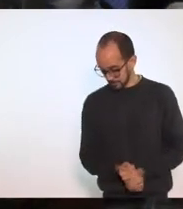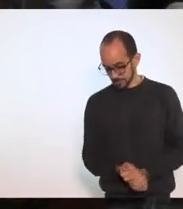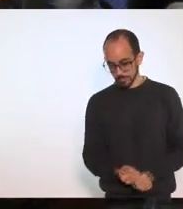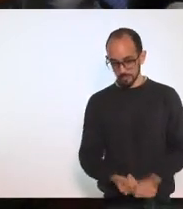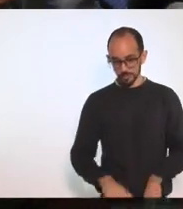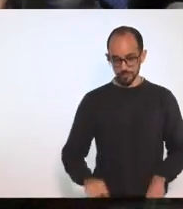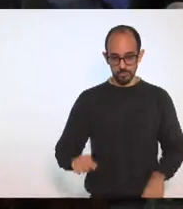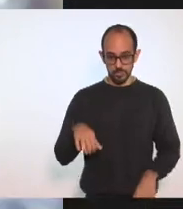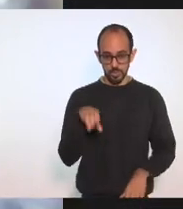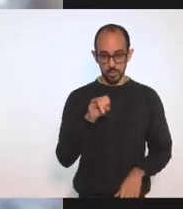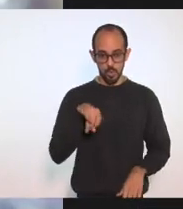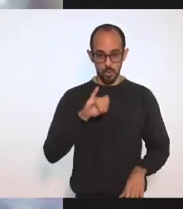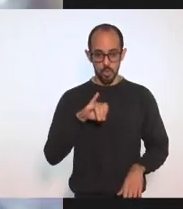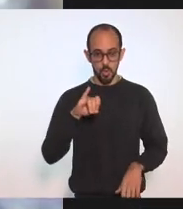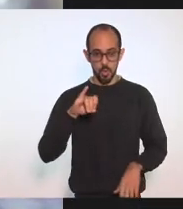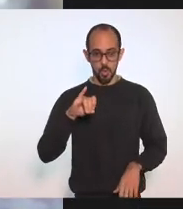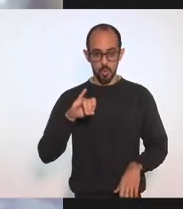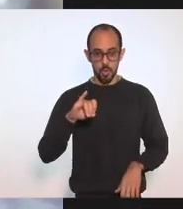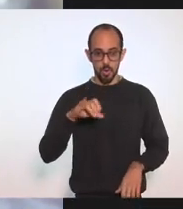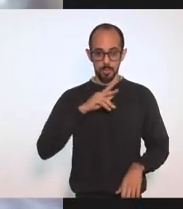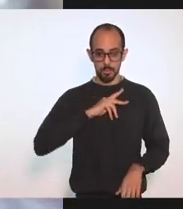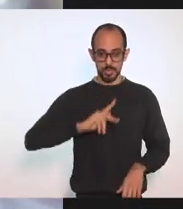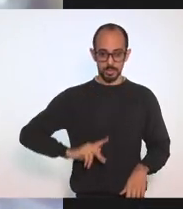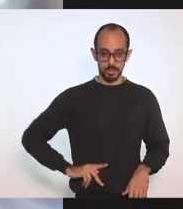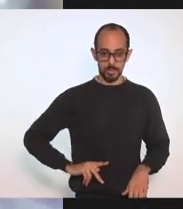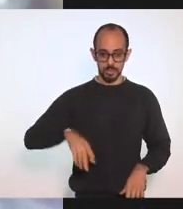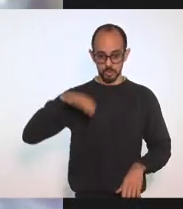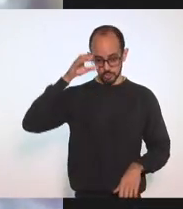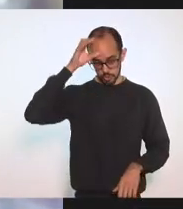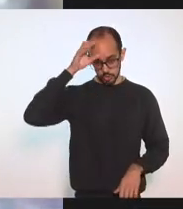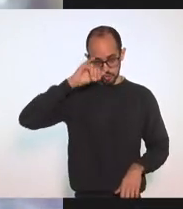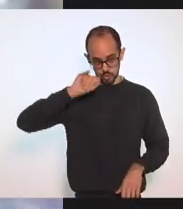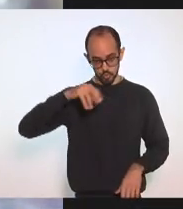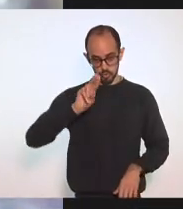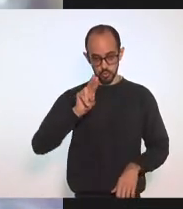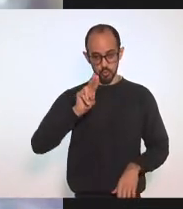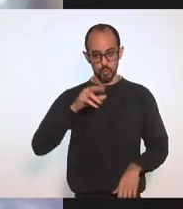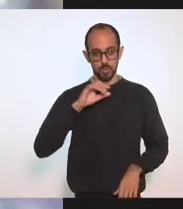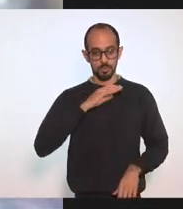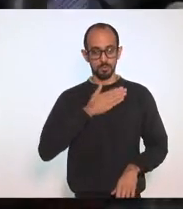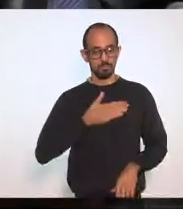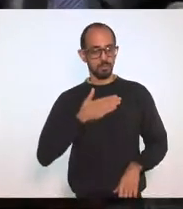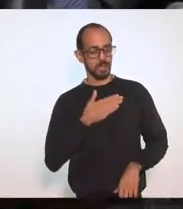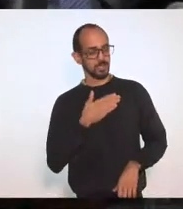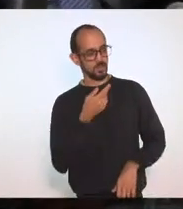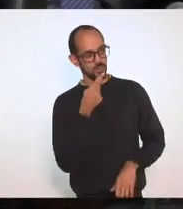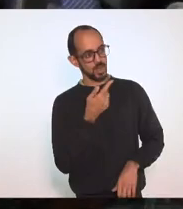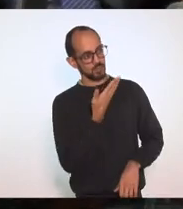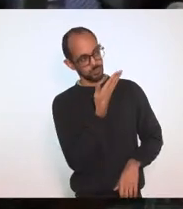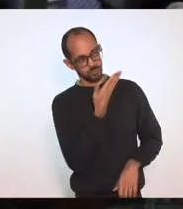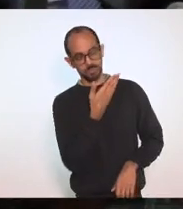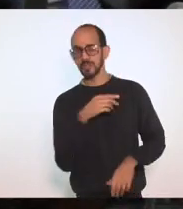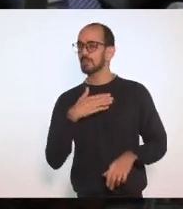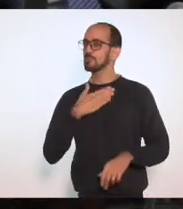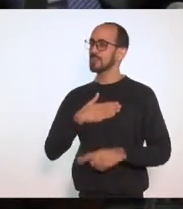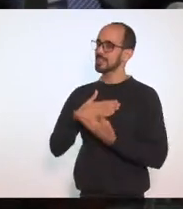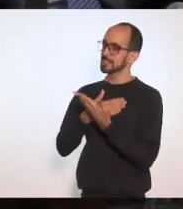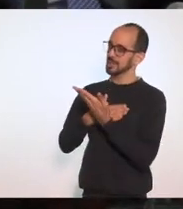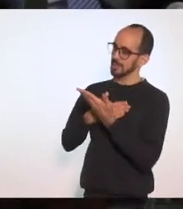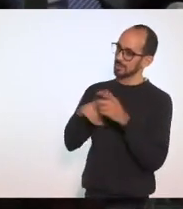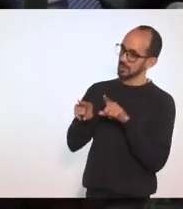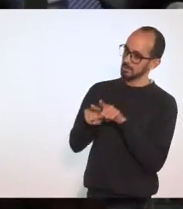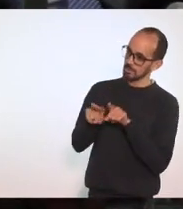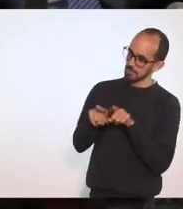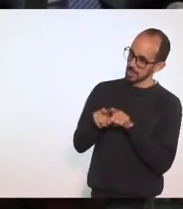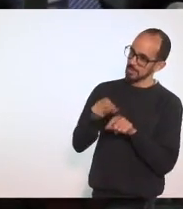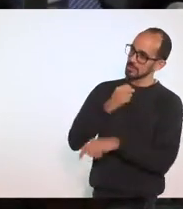Presidente Tia Ju Como vai você? Bem Prazer Falar contigo Prazer Também Samu Saudade Que